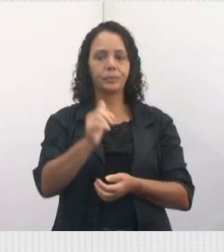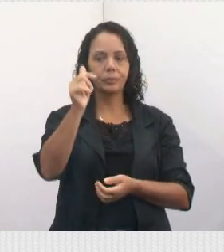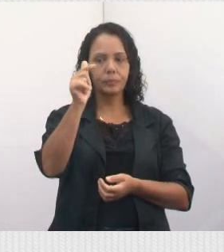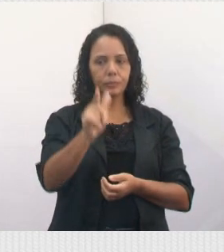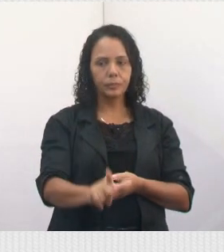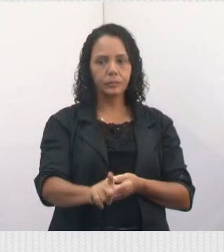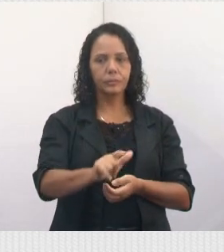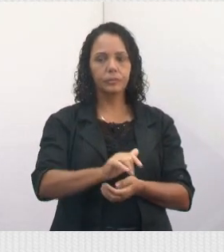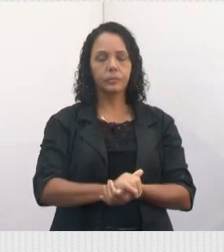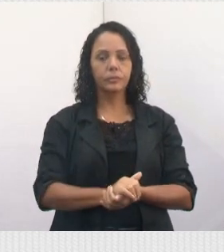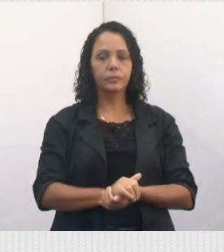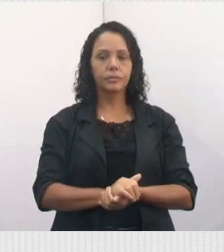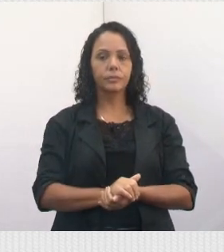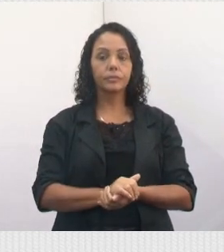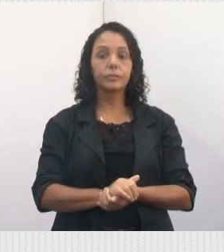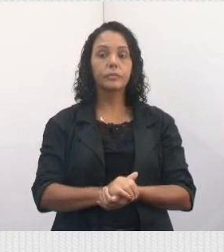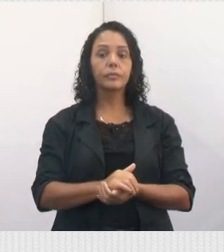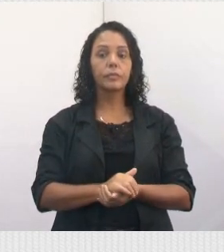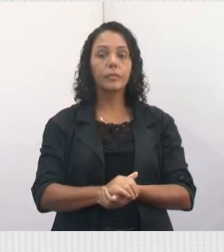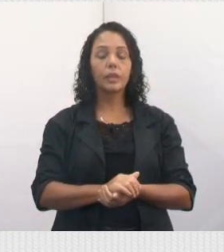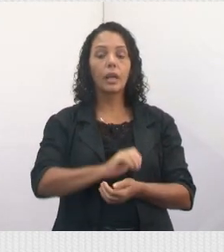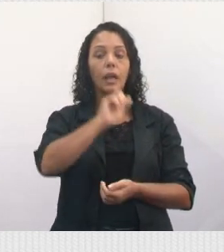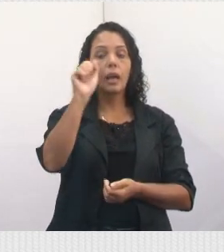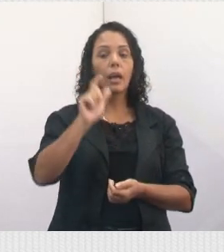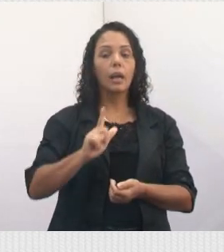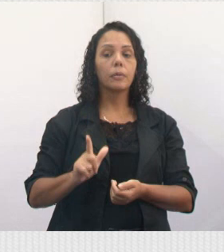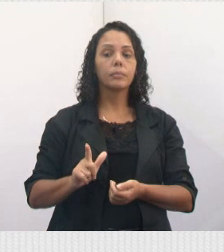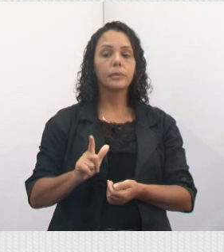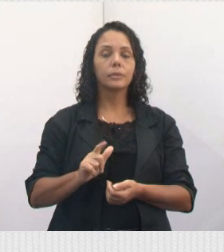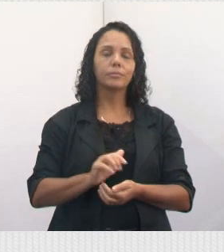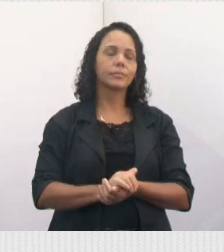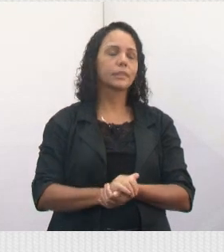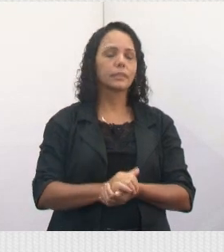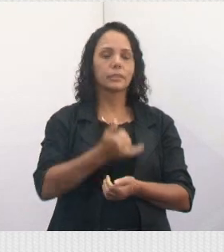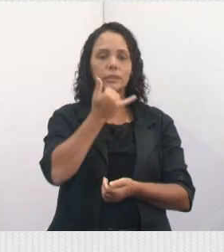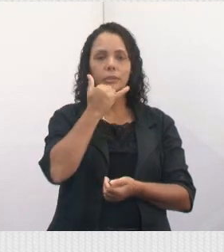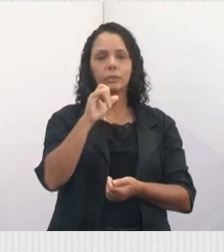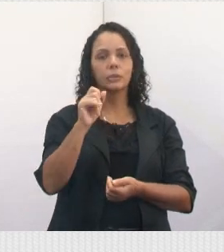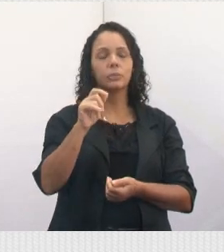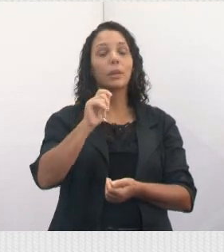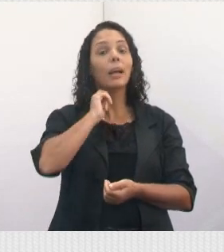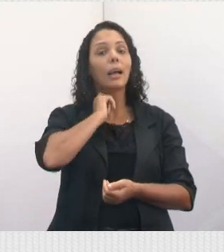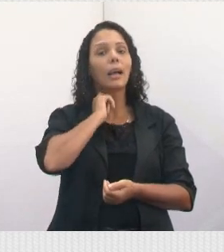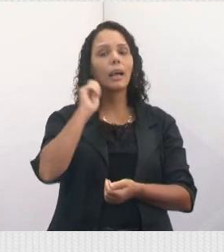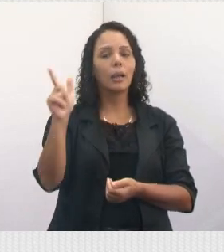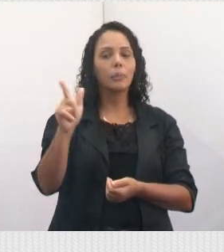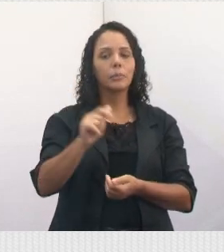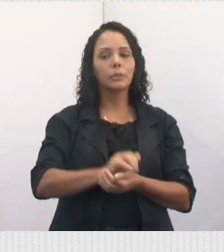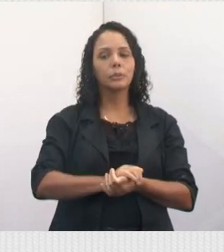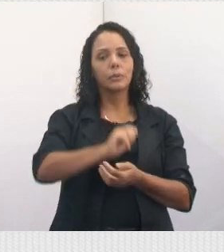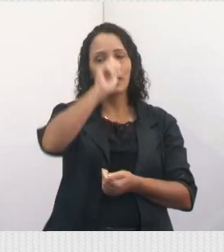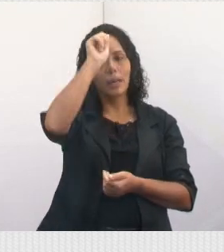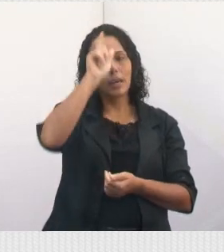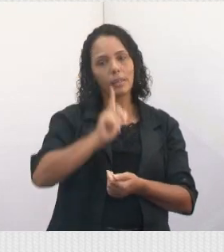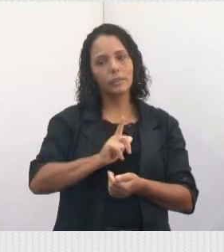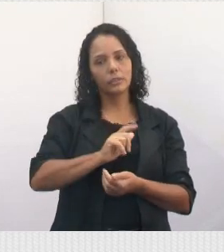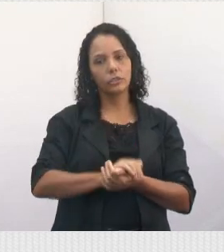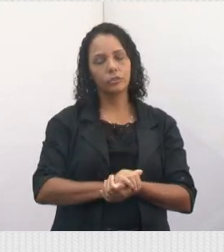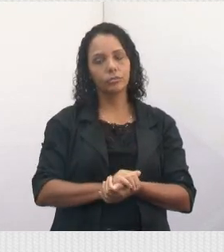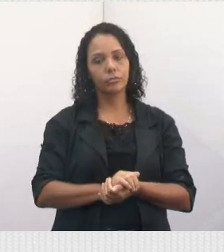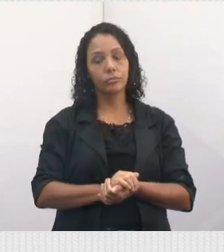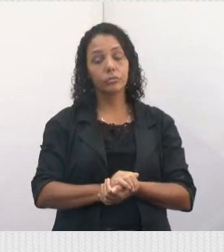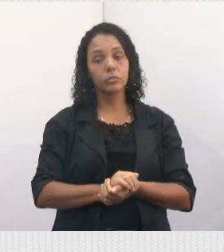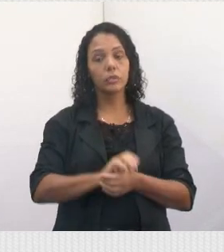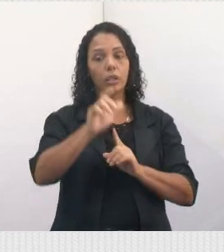Próximo. Gente, abriu laranja, né, é o mês aí de